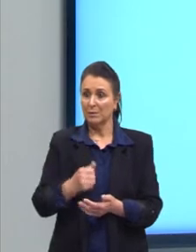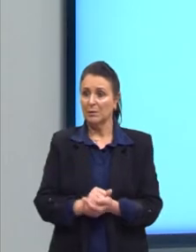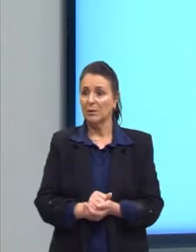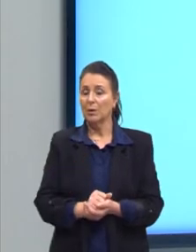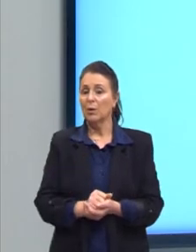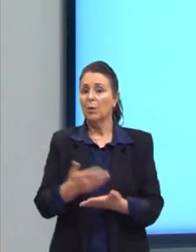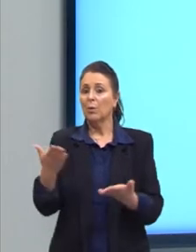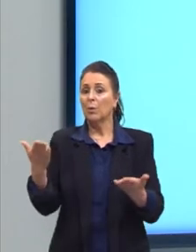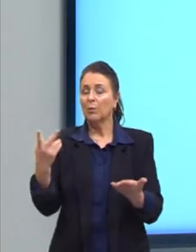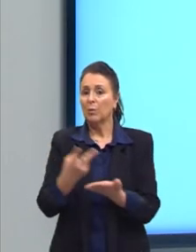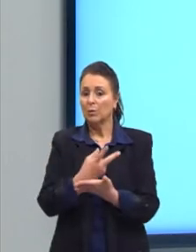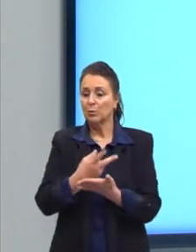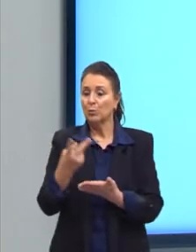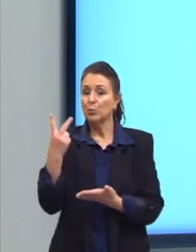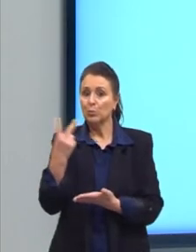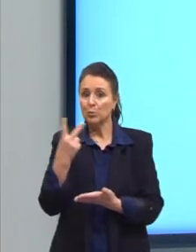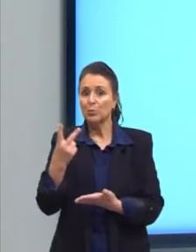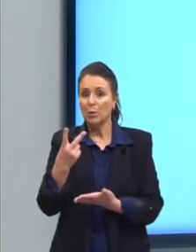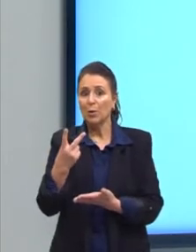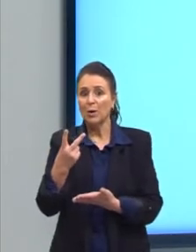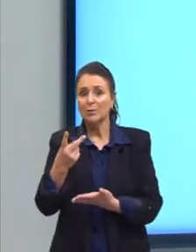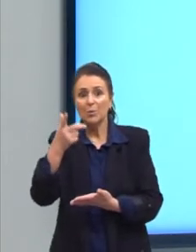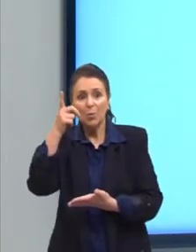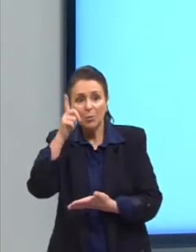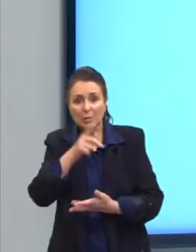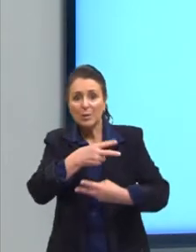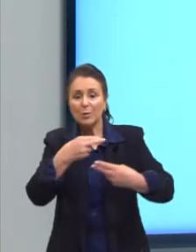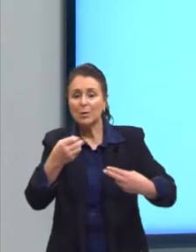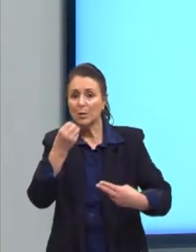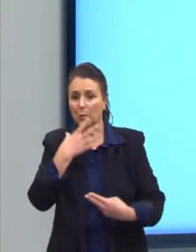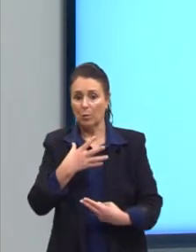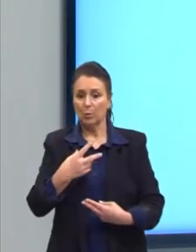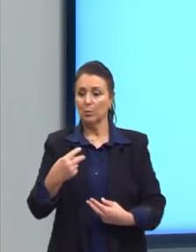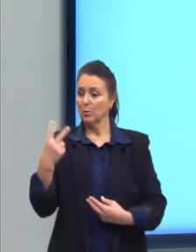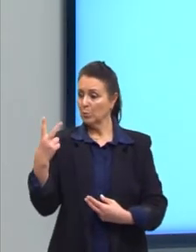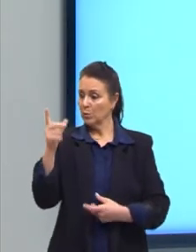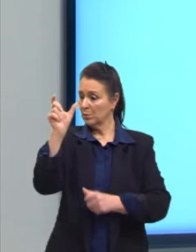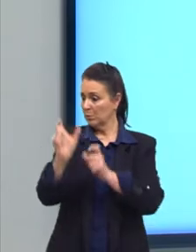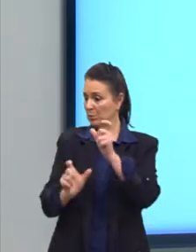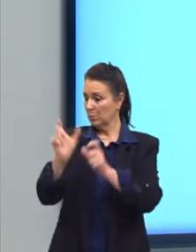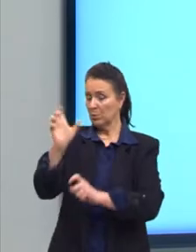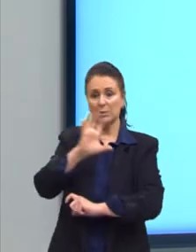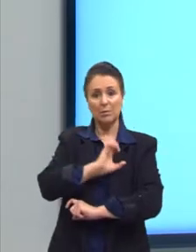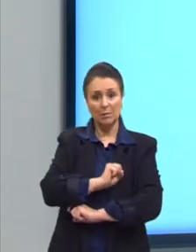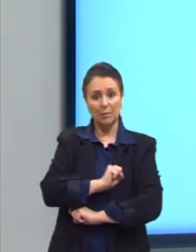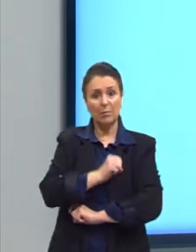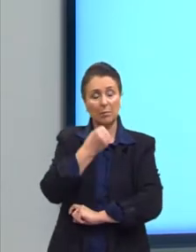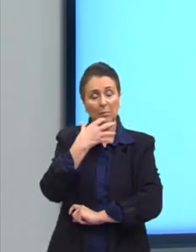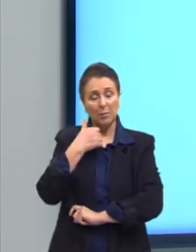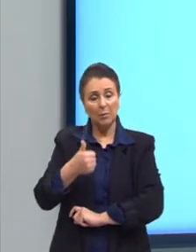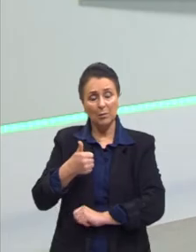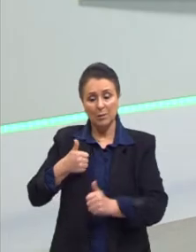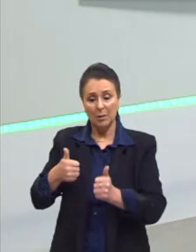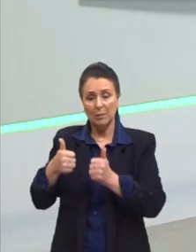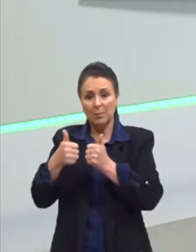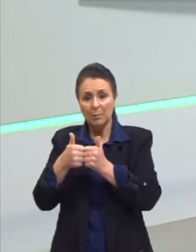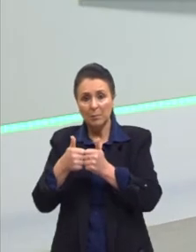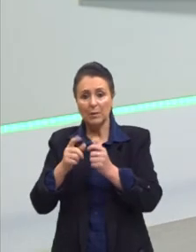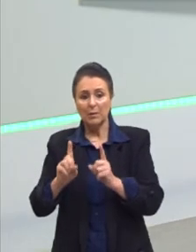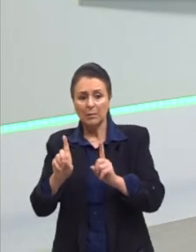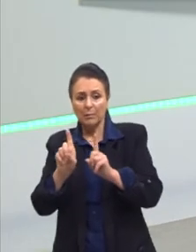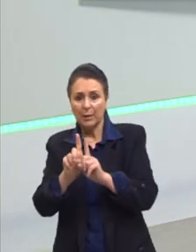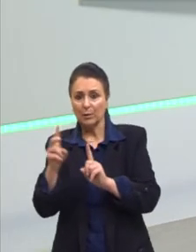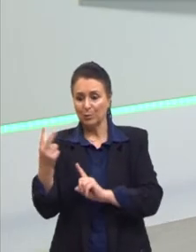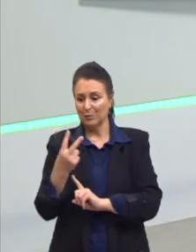obter benefícios, né? Quando duas pessoas se amam, as duas obtêm benefício. É gostoso de estar perto para as duas, para